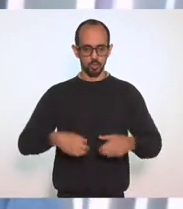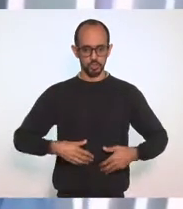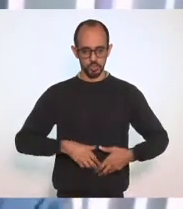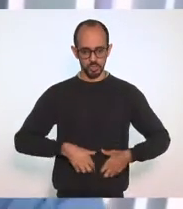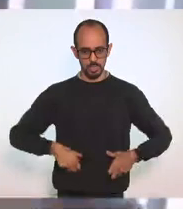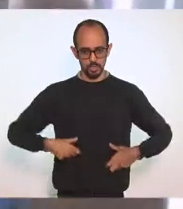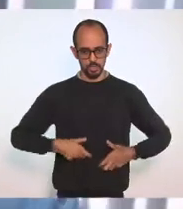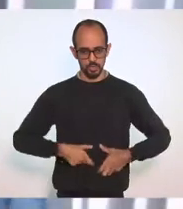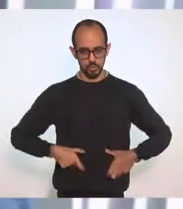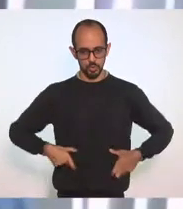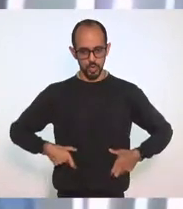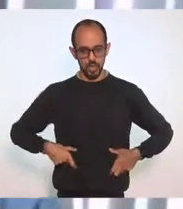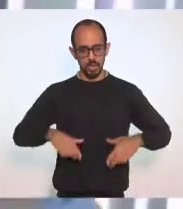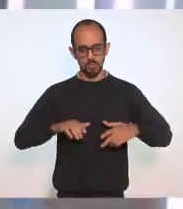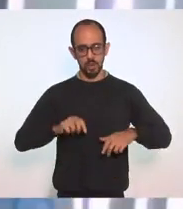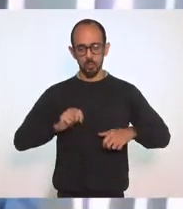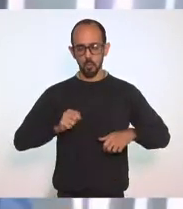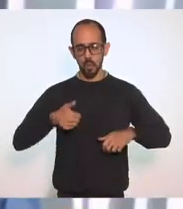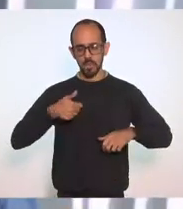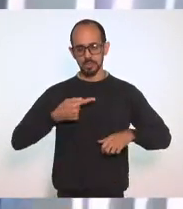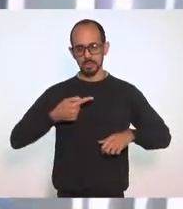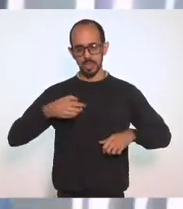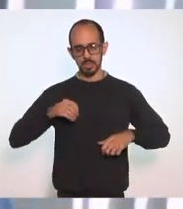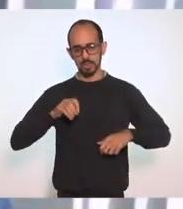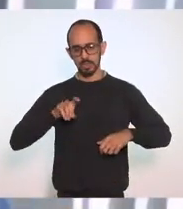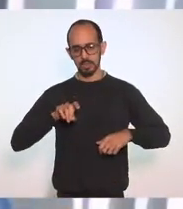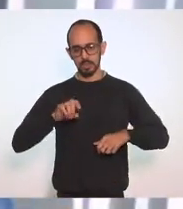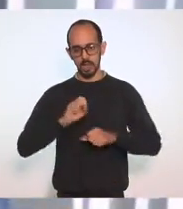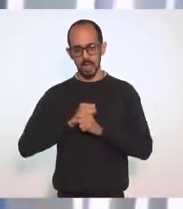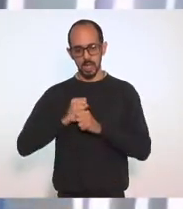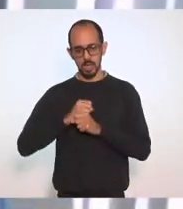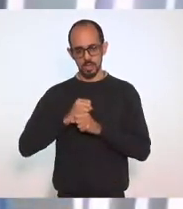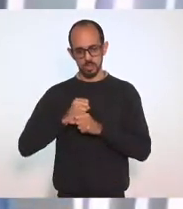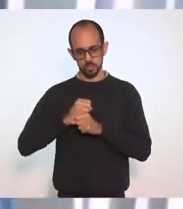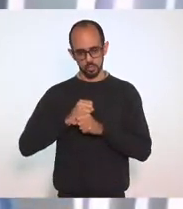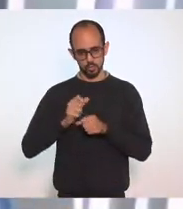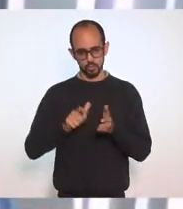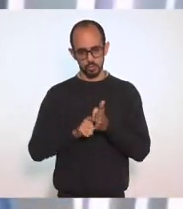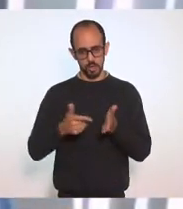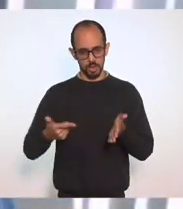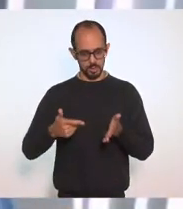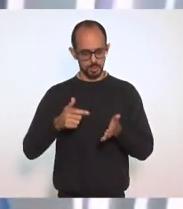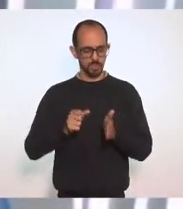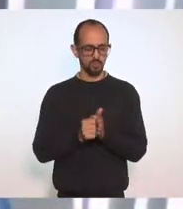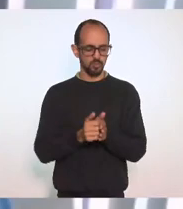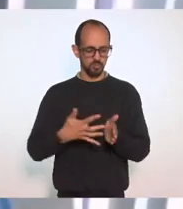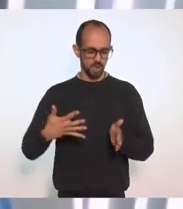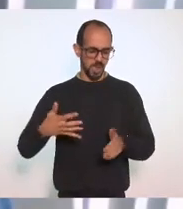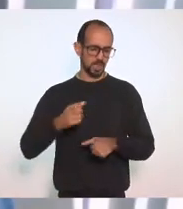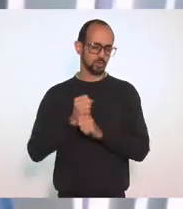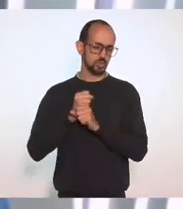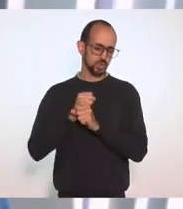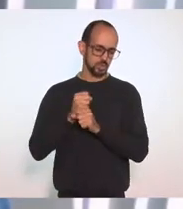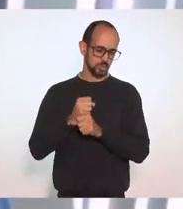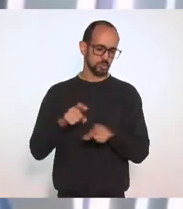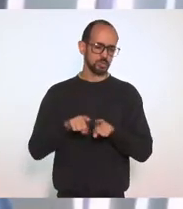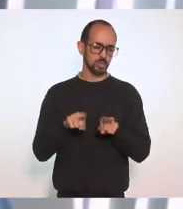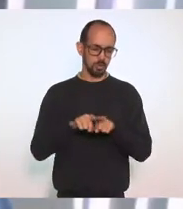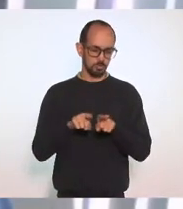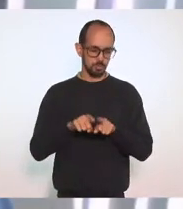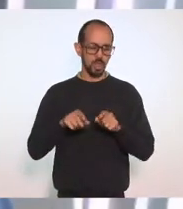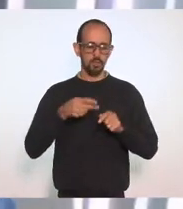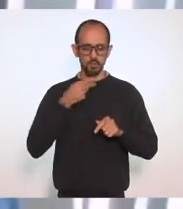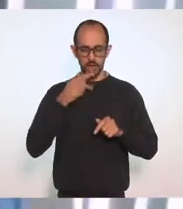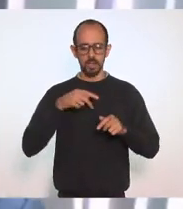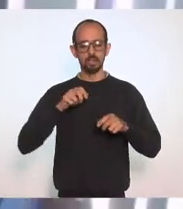jornalista era também produtor cultural, radialista, escritor, cobriu por muitos anos a vida cotidiana das comunidades